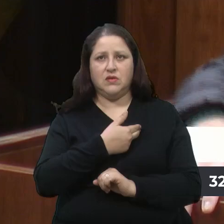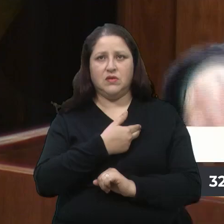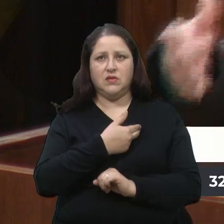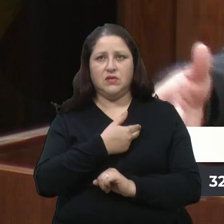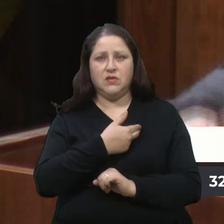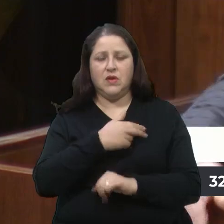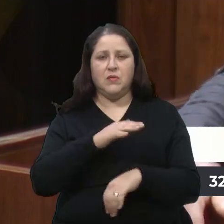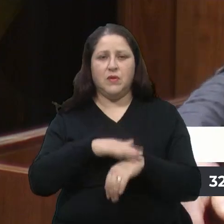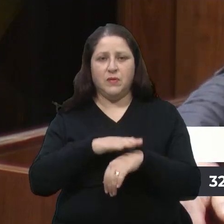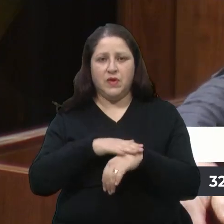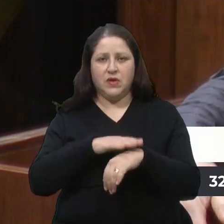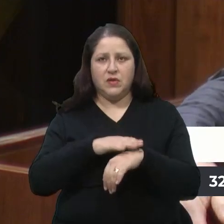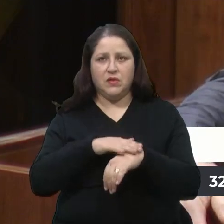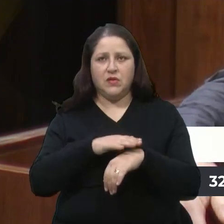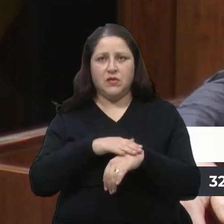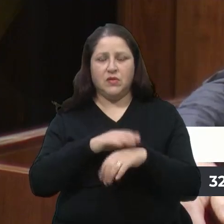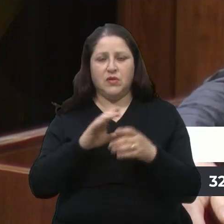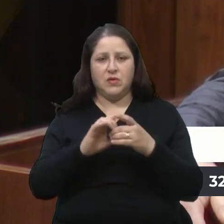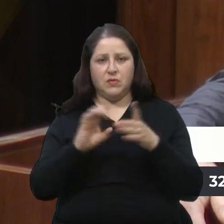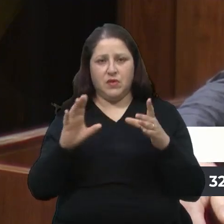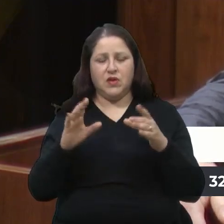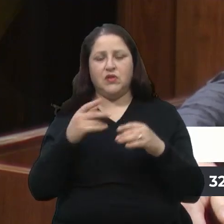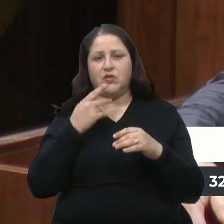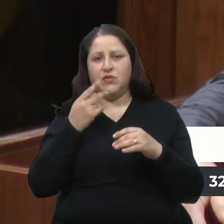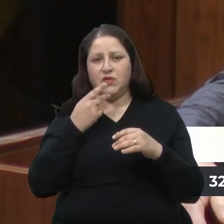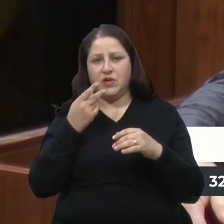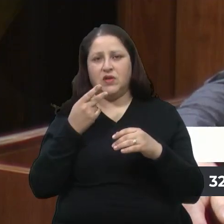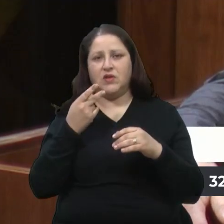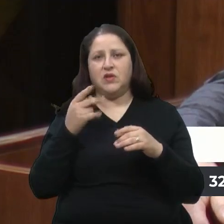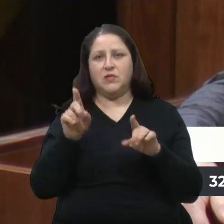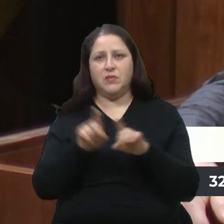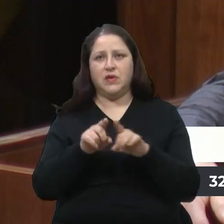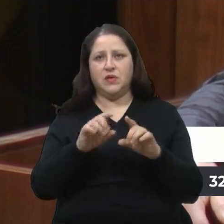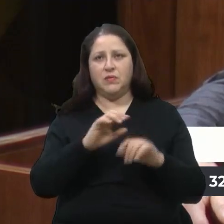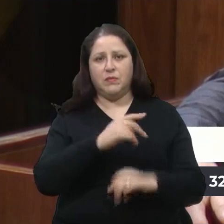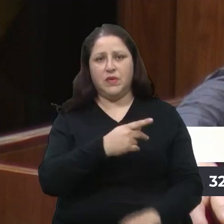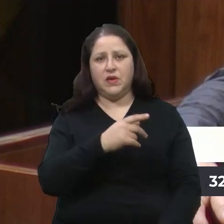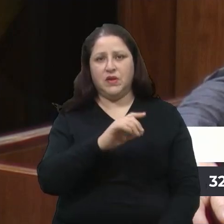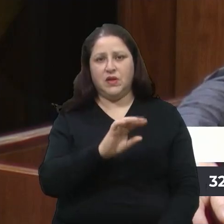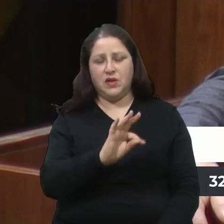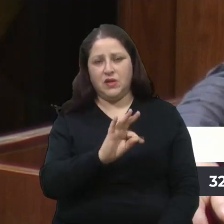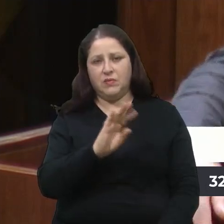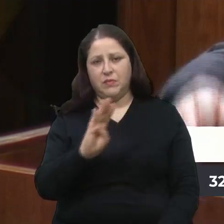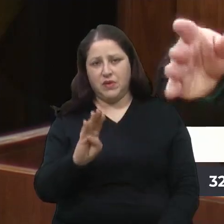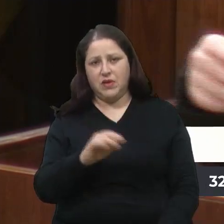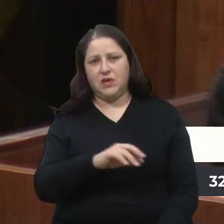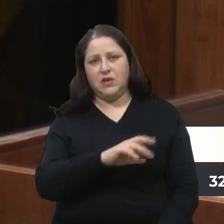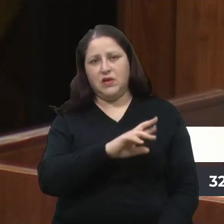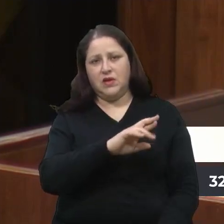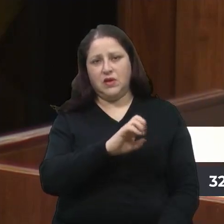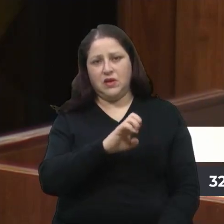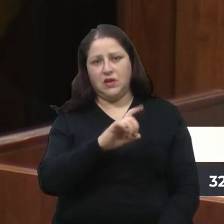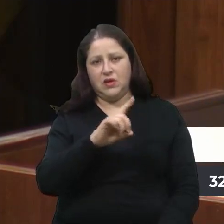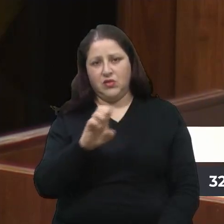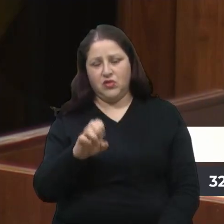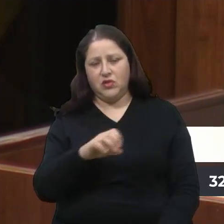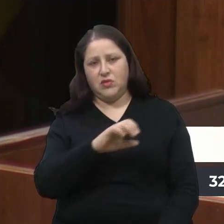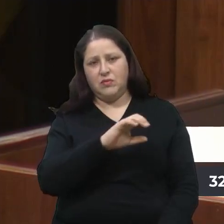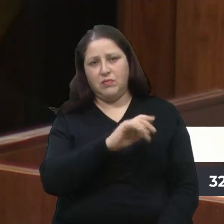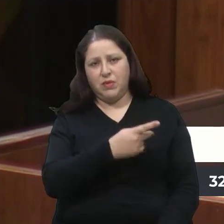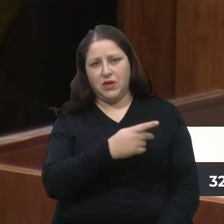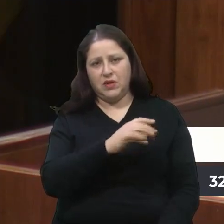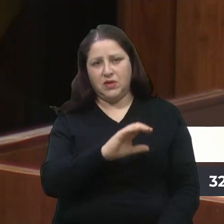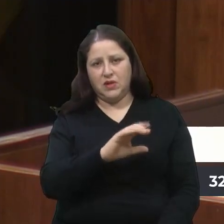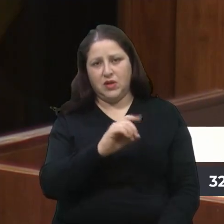momento democrático. Quero agradecer também o PTB, o PCdoB, a rede e demais lideranças partidárias que estiveram